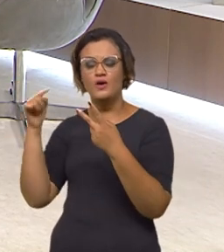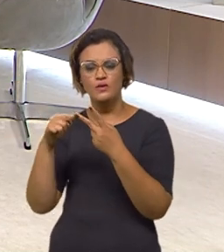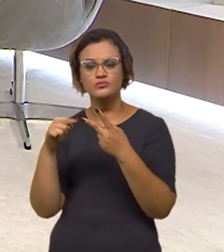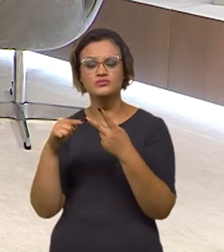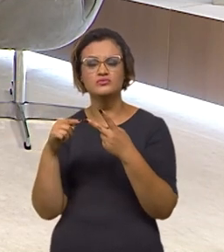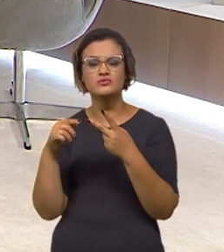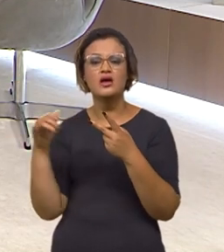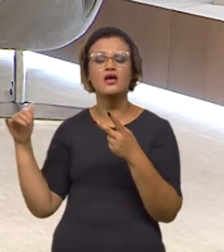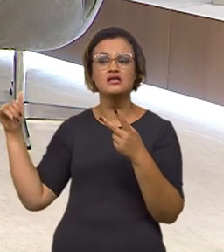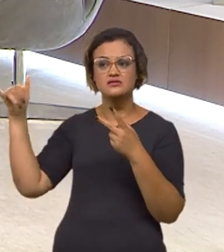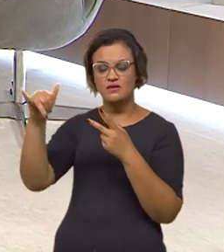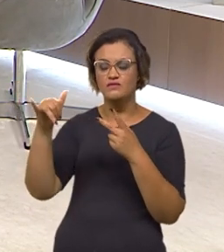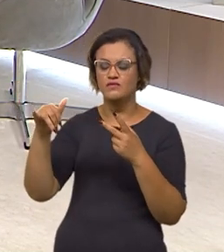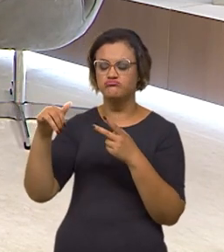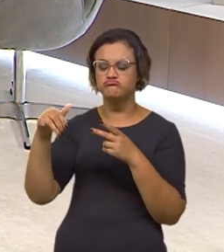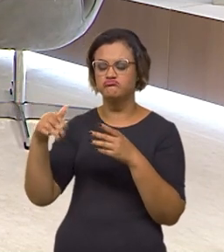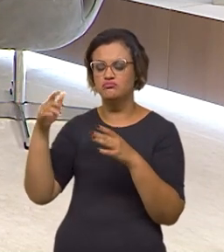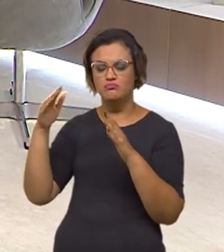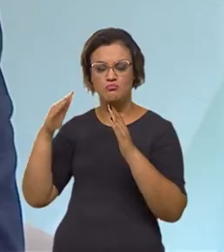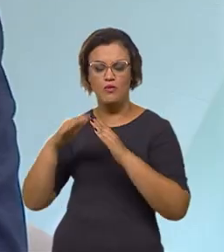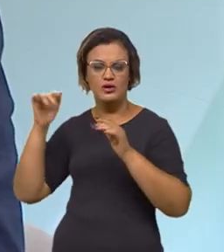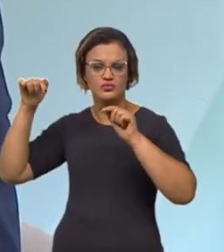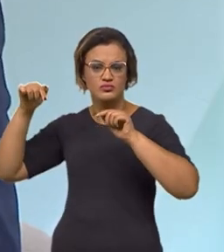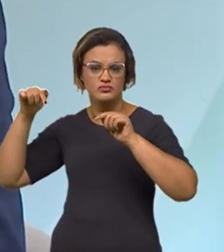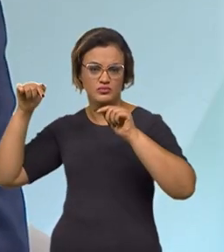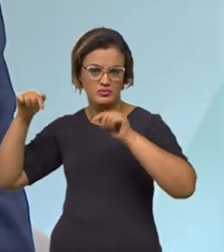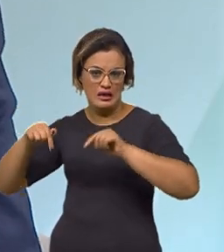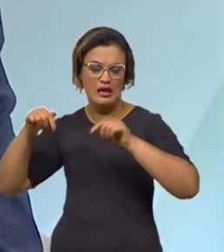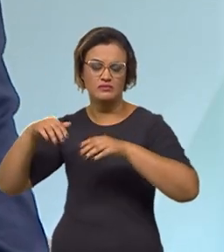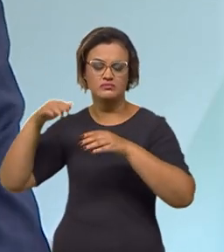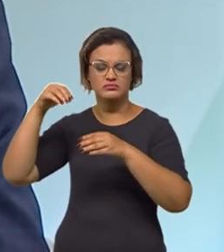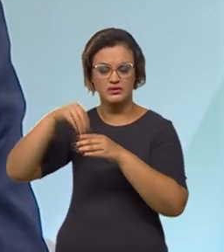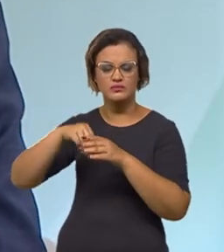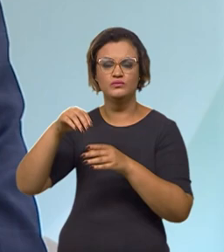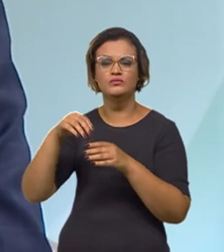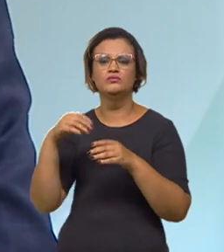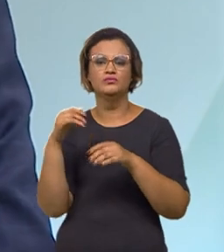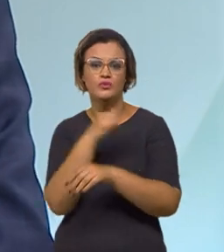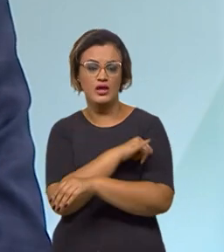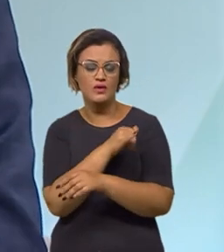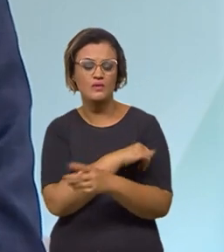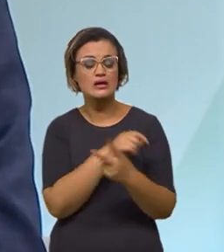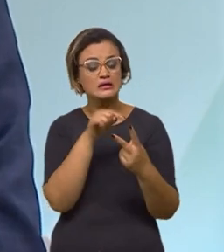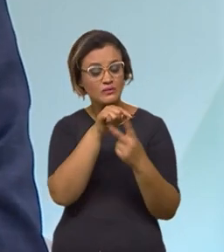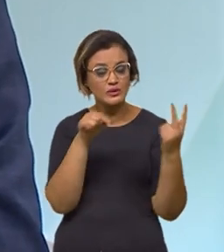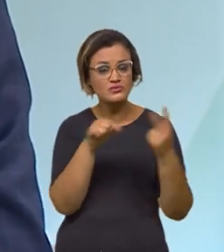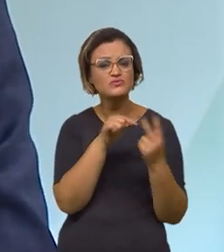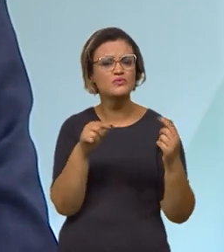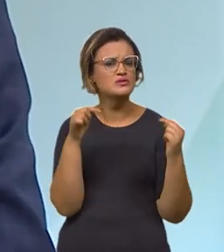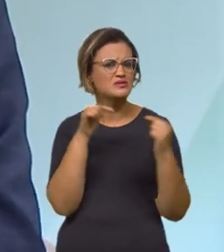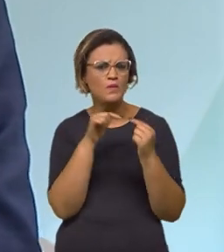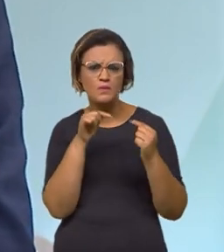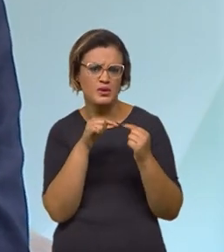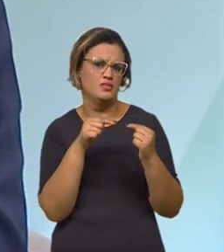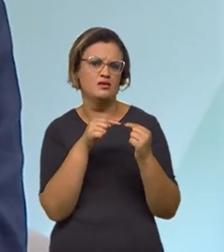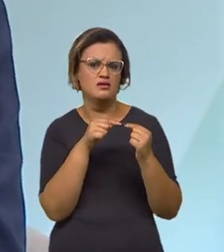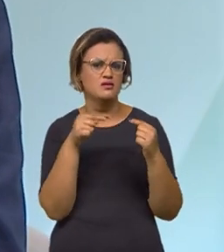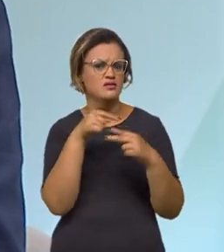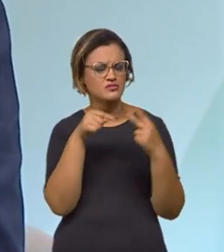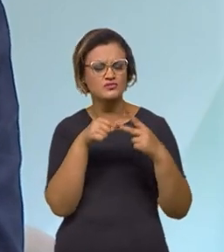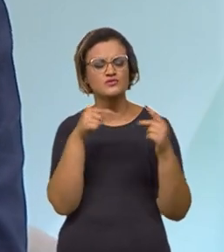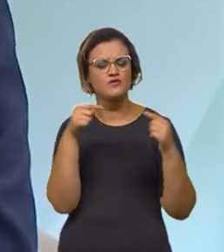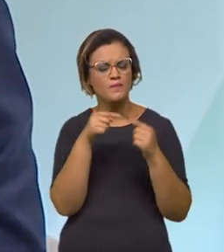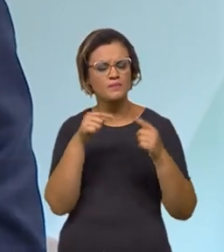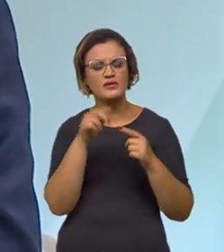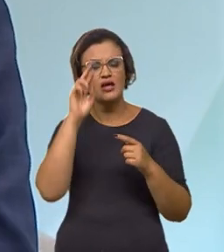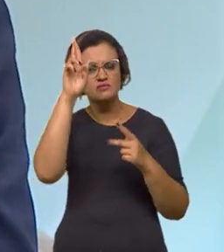caso do Santos Dumont. E eles têm uma interação muito boa. Então, está debaixo do mesmo guarda-chuva, a mesma concessionária, sendo a responsável por operar esses dois